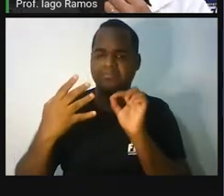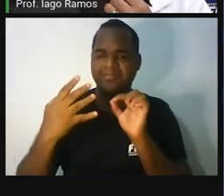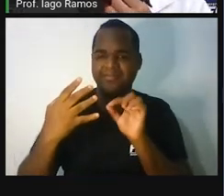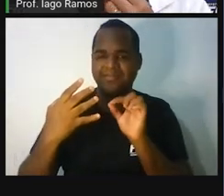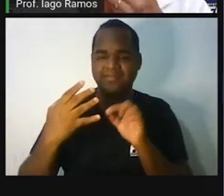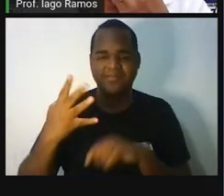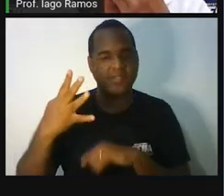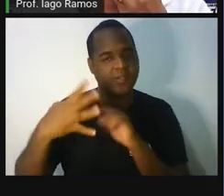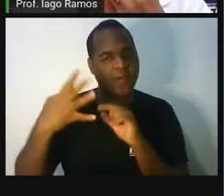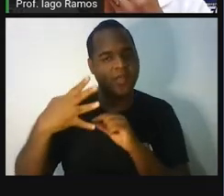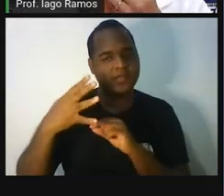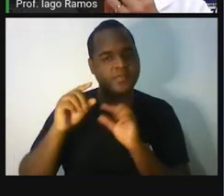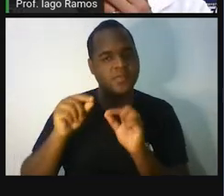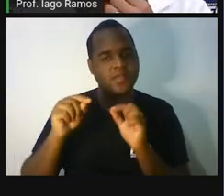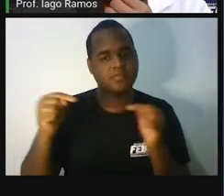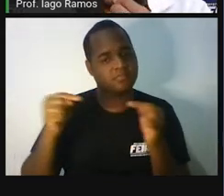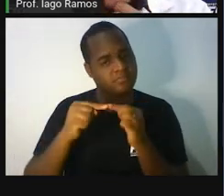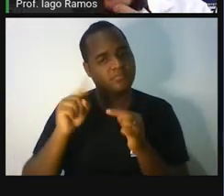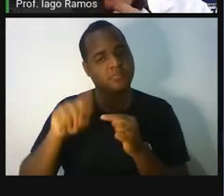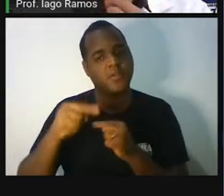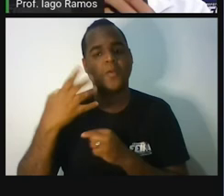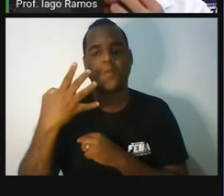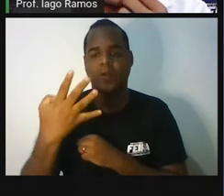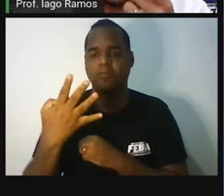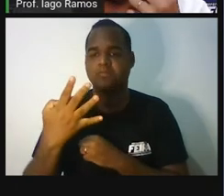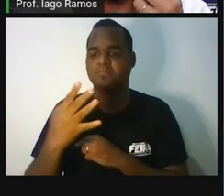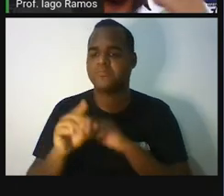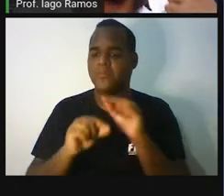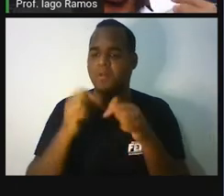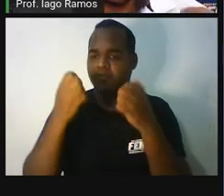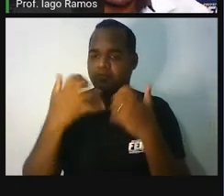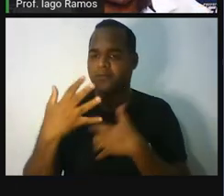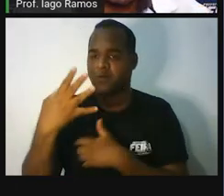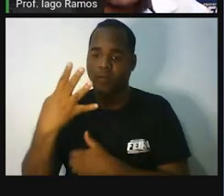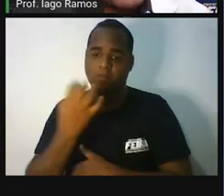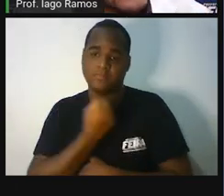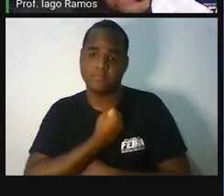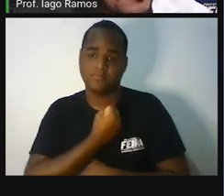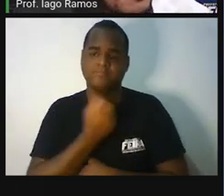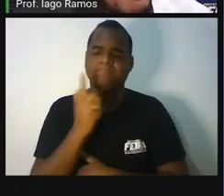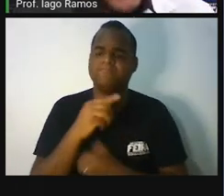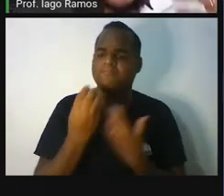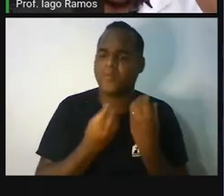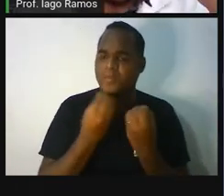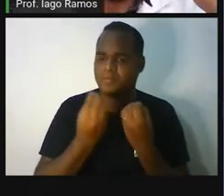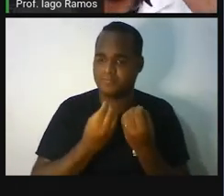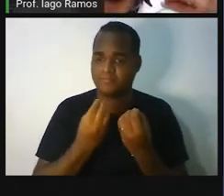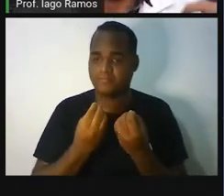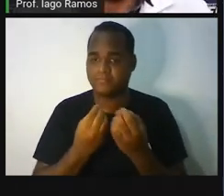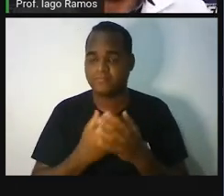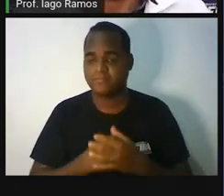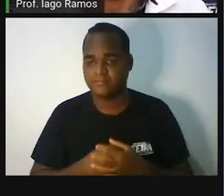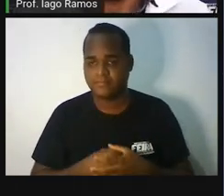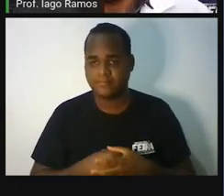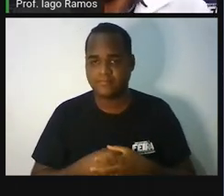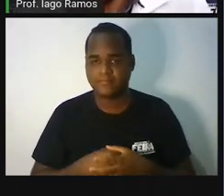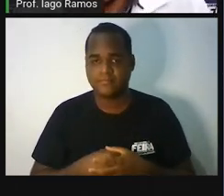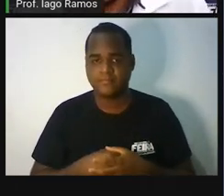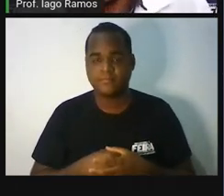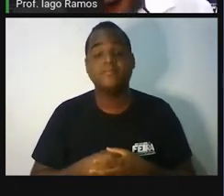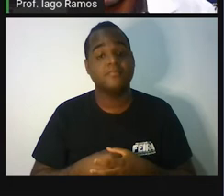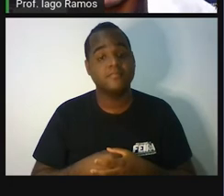Quarta parte tem a ver com 4. Mas o que ele se faz com 4? Começa a pensar aí.